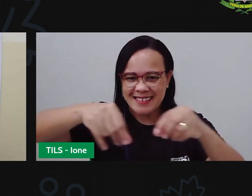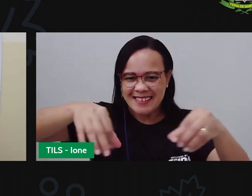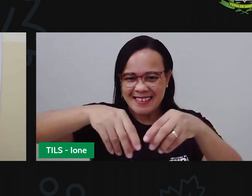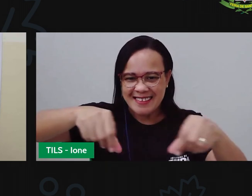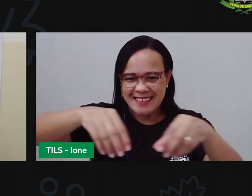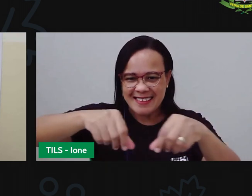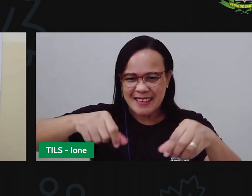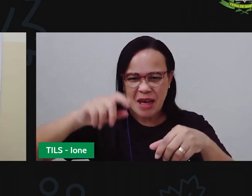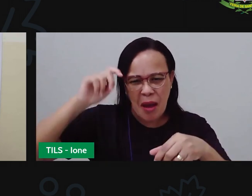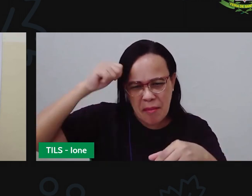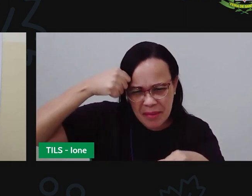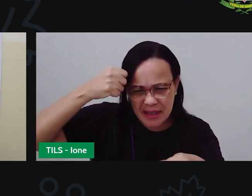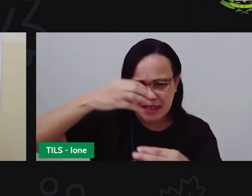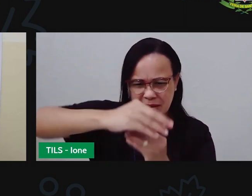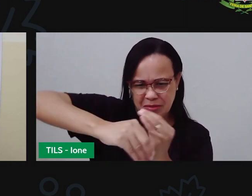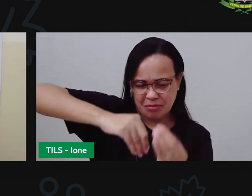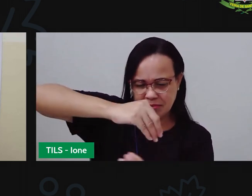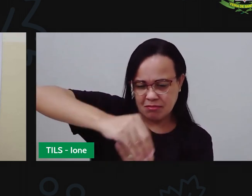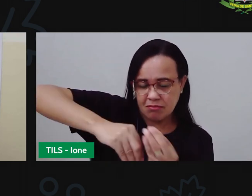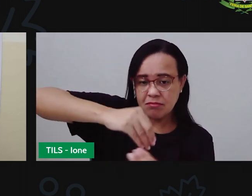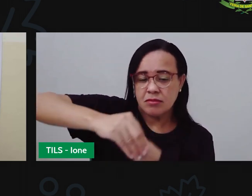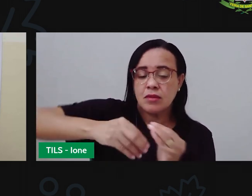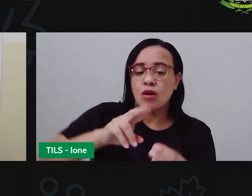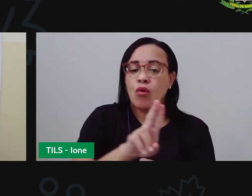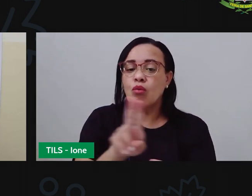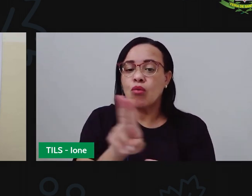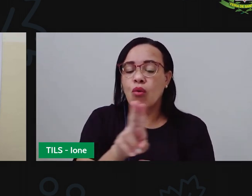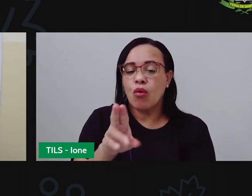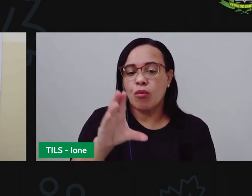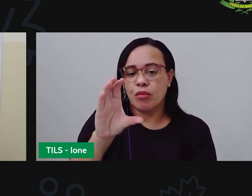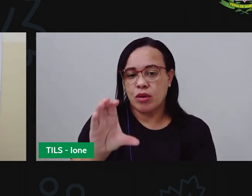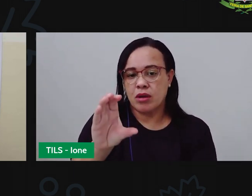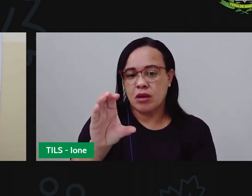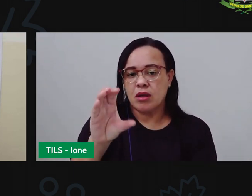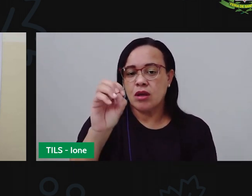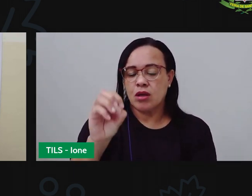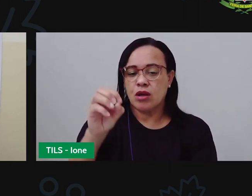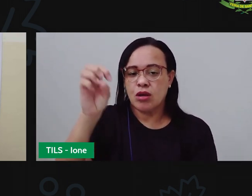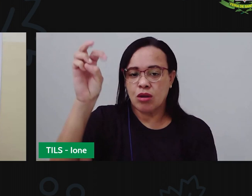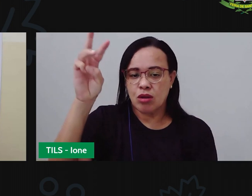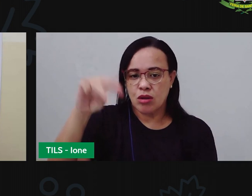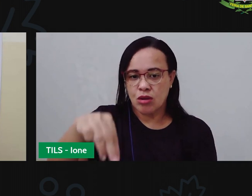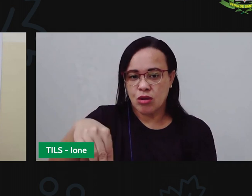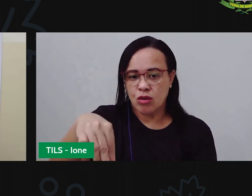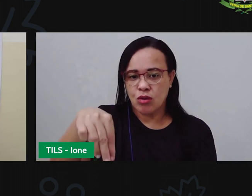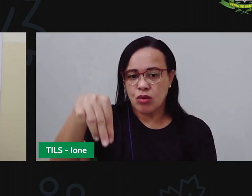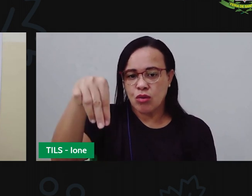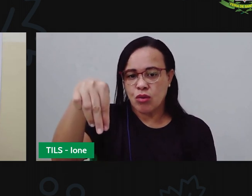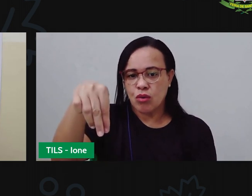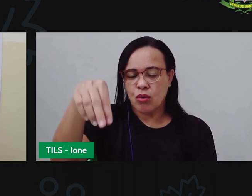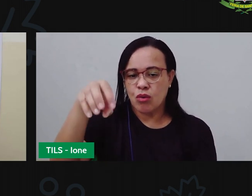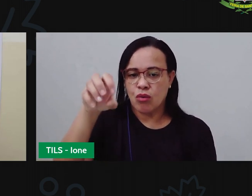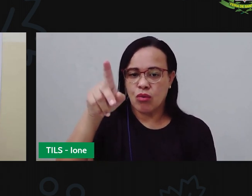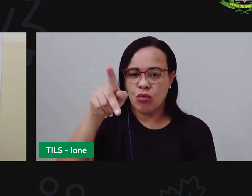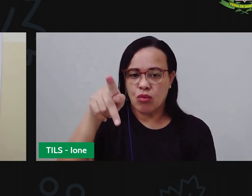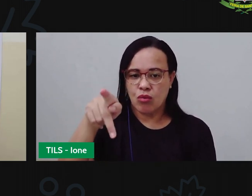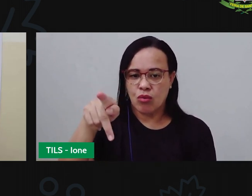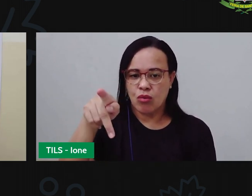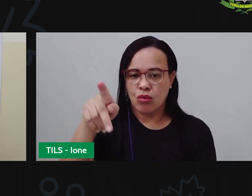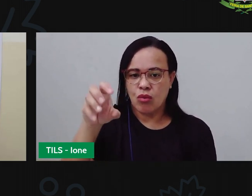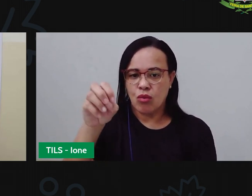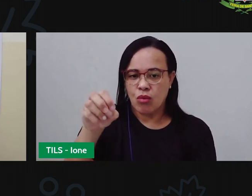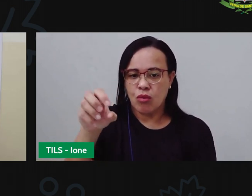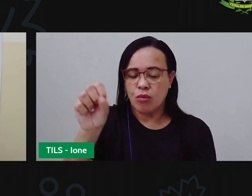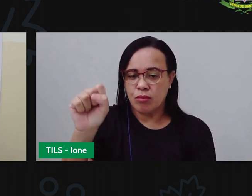de compostagem, que é justamente a criação de um composto orgânico que